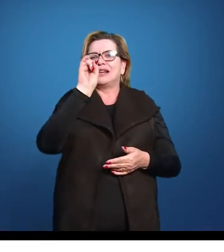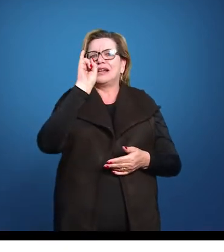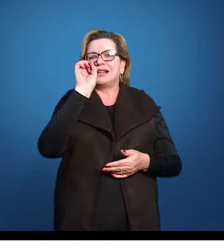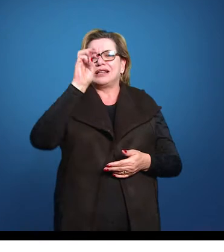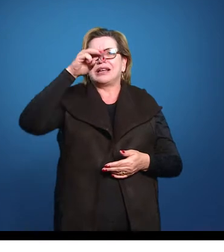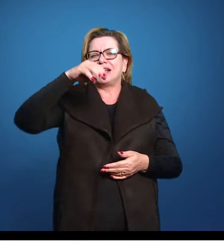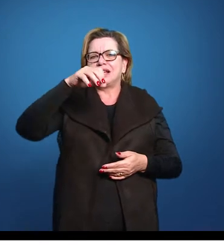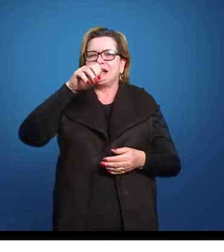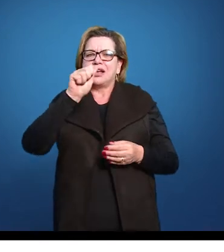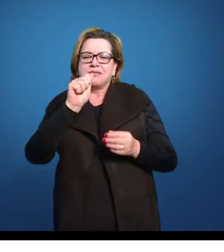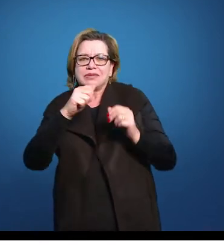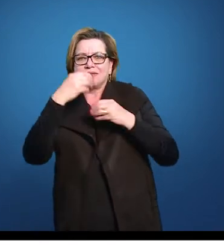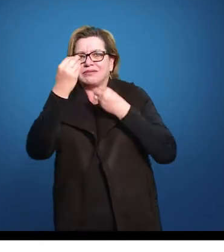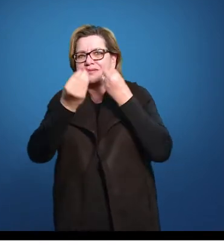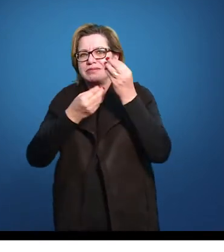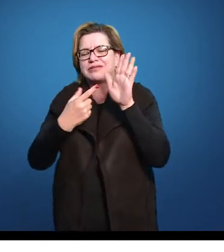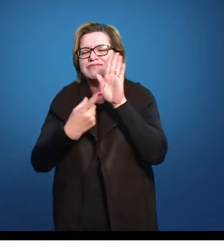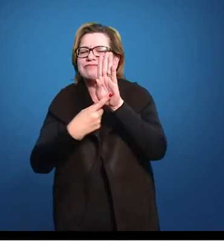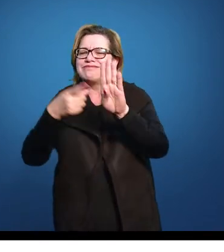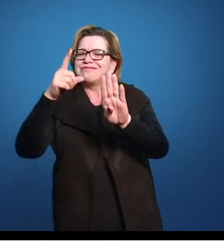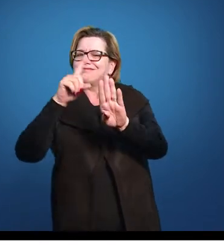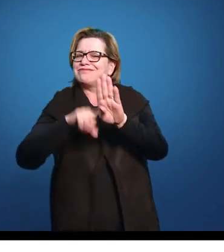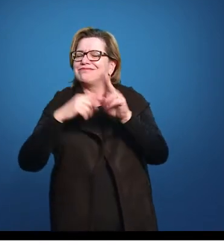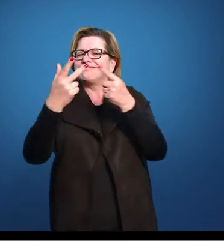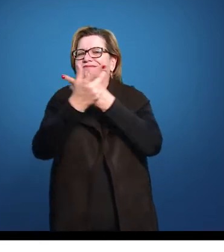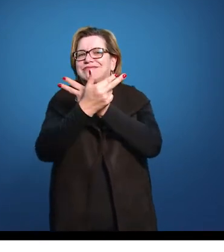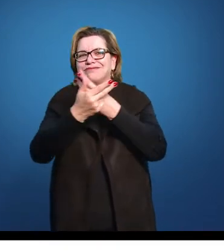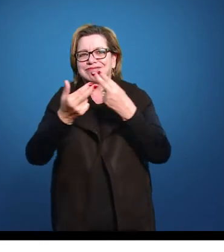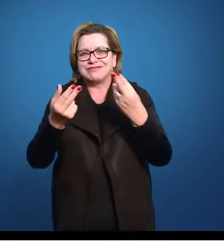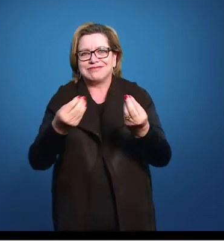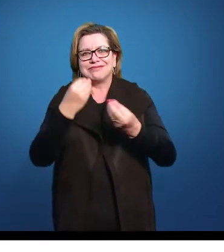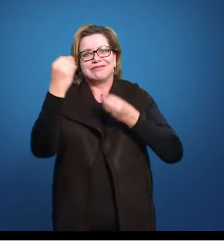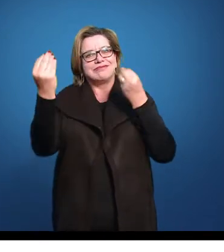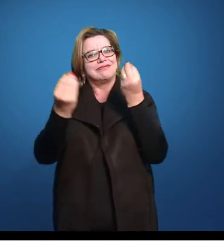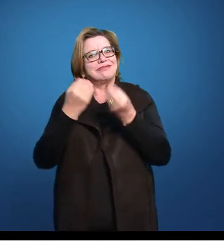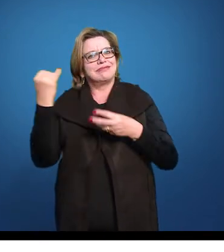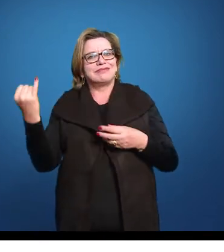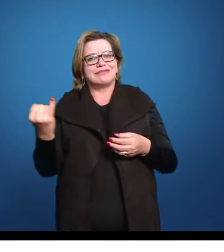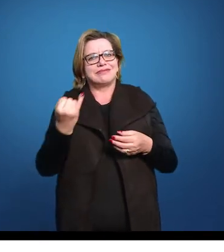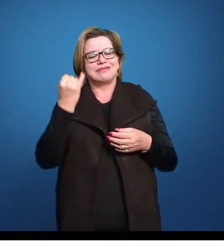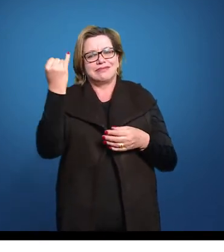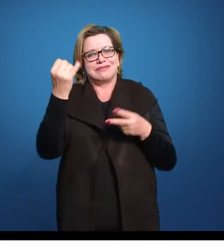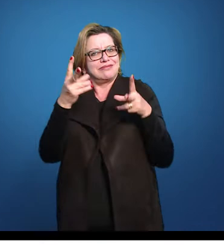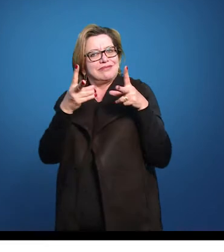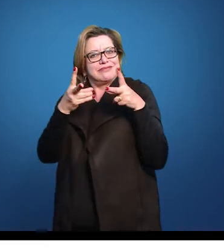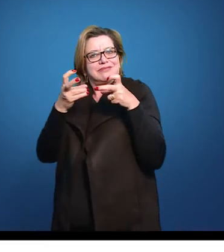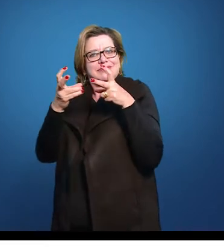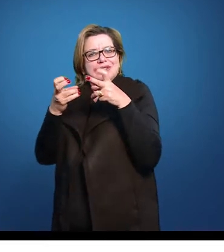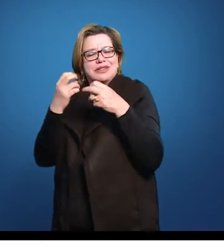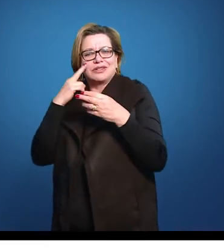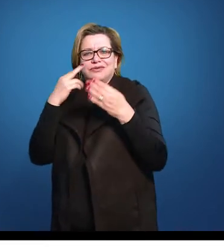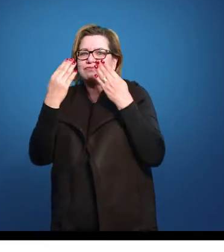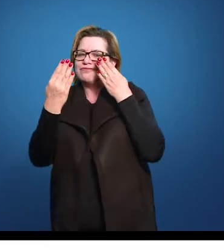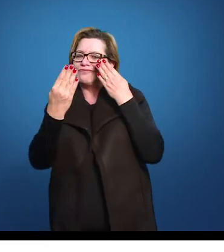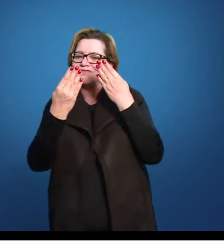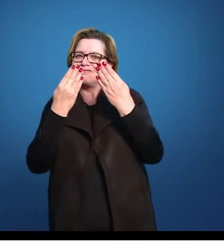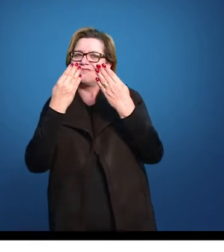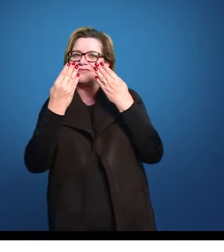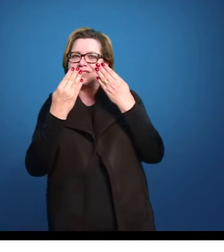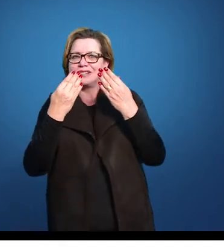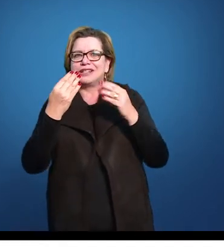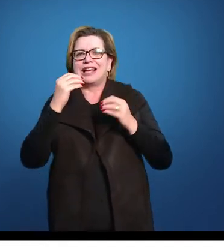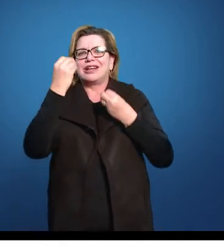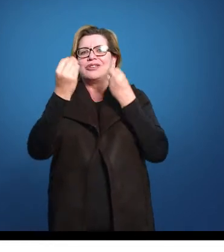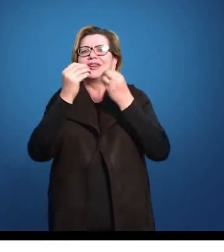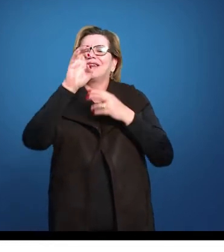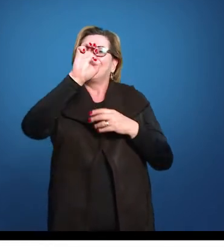métrica, com figuras de linguagem, e é isso que é interessante que a gente veja quando a gente for analisar a